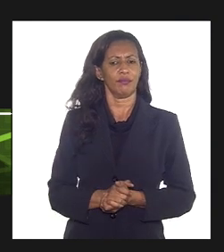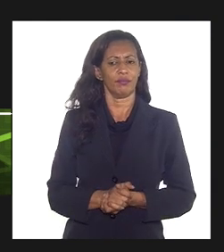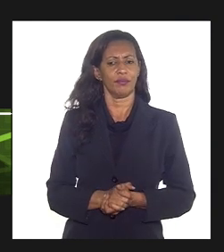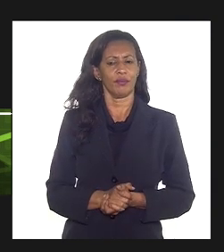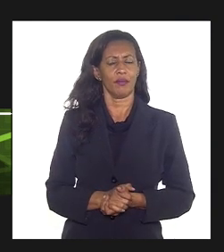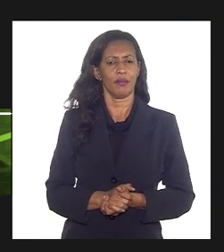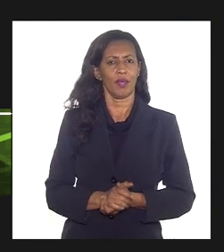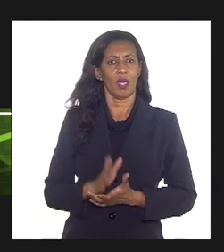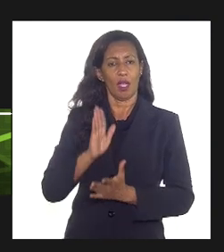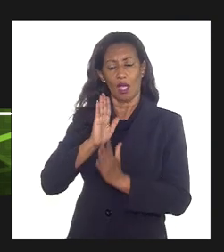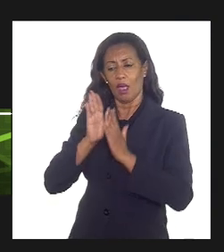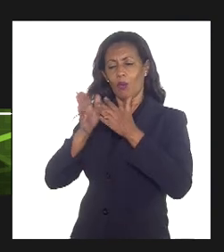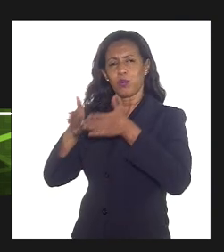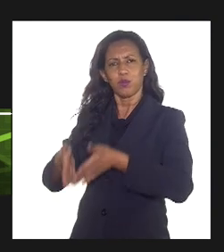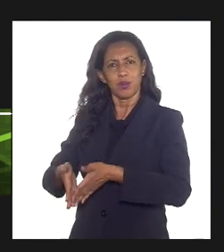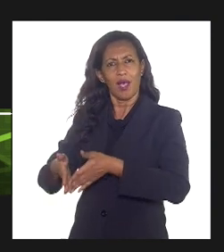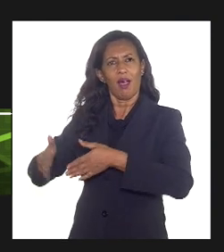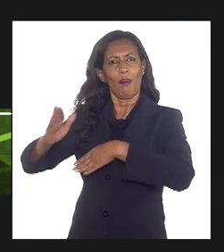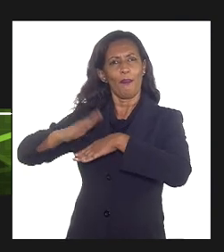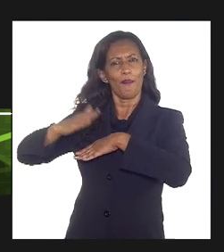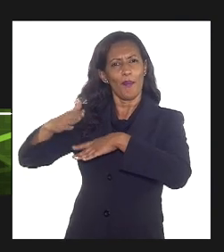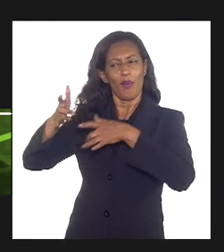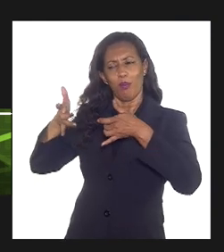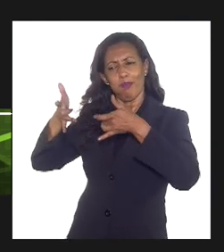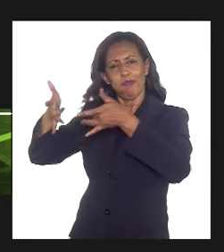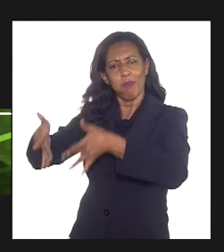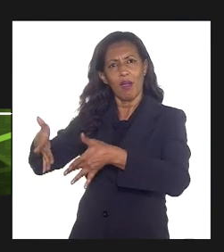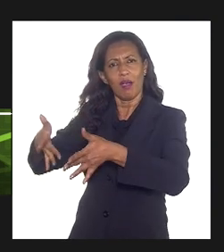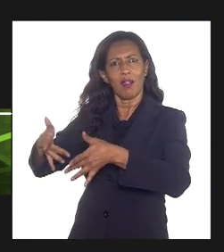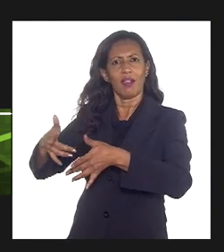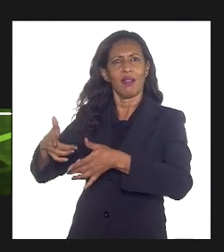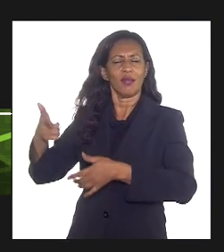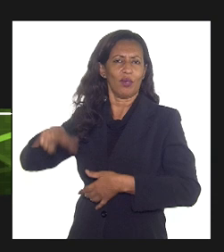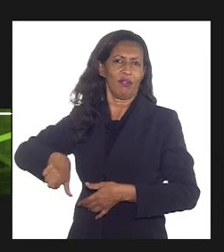específico sobre a quantificação da provisão de abandono e as suas revisões.